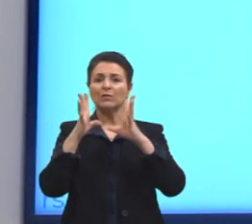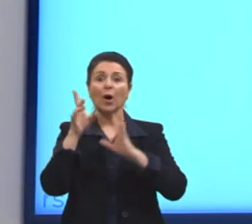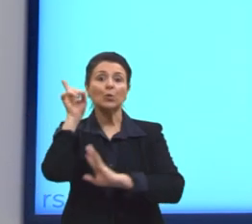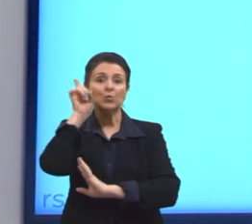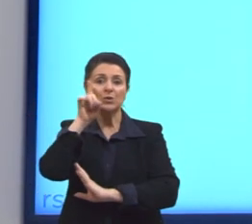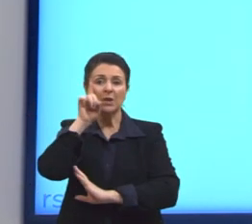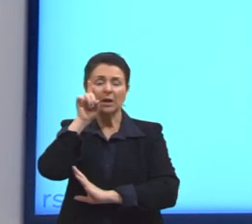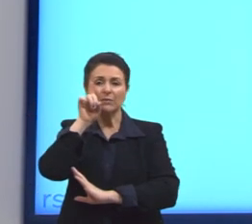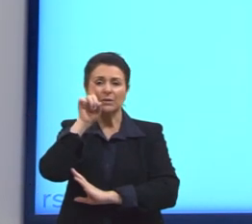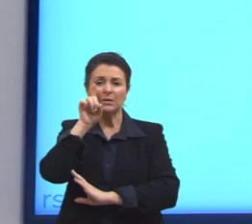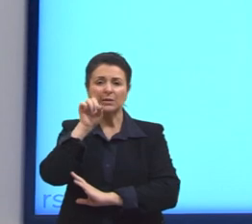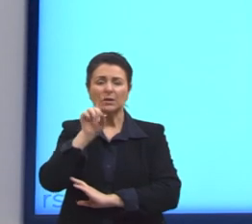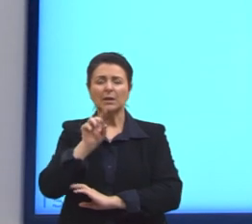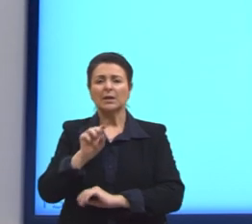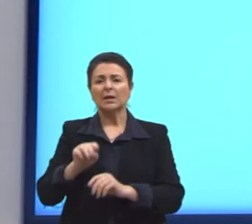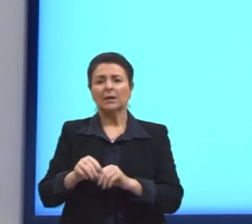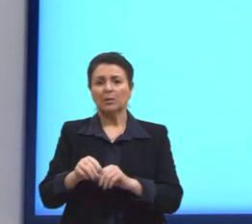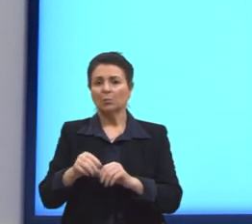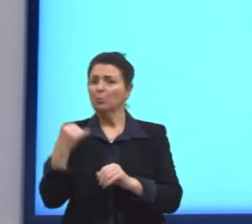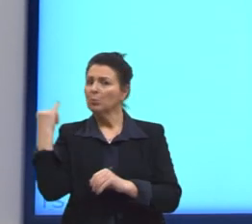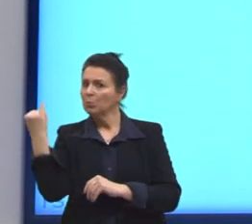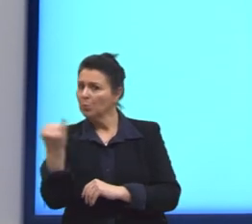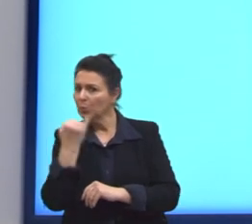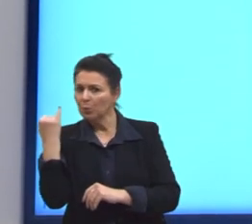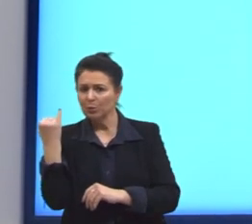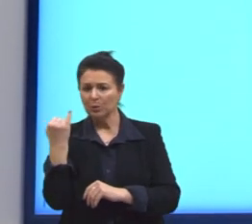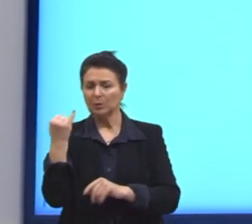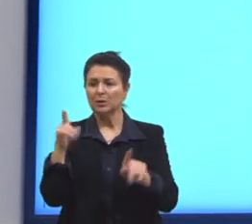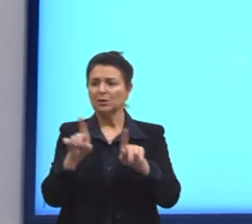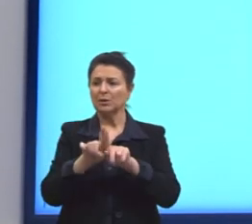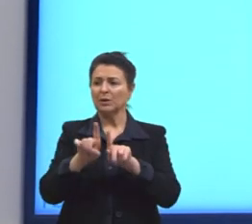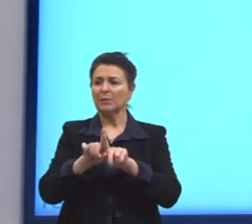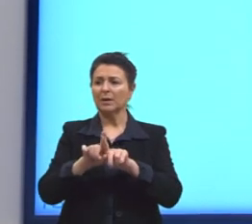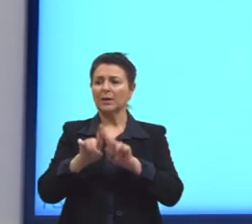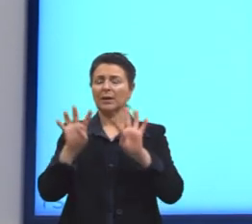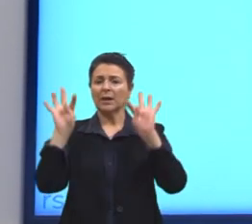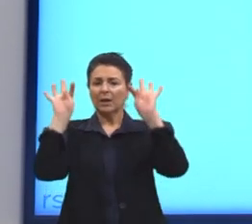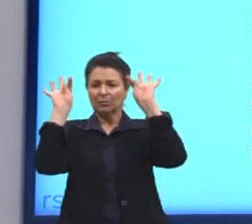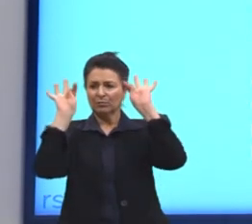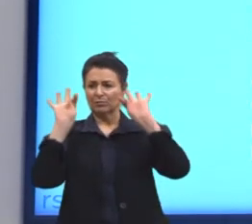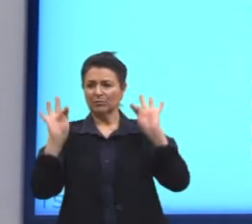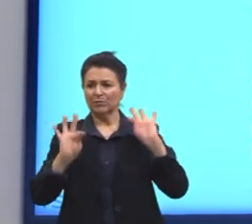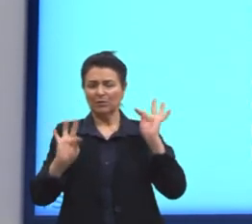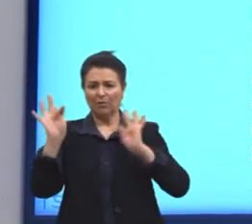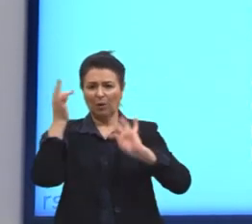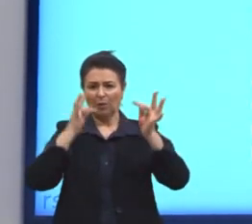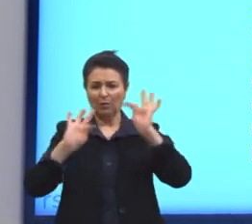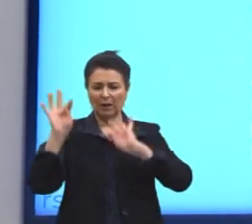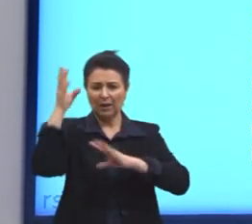forte, um movimento de contracultura da época, questionando aquele padrão cultural americano.